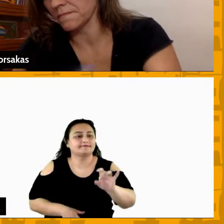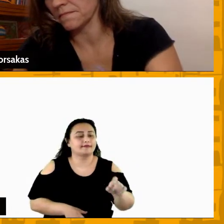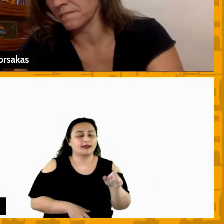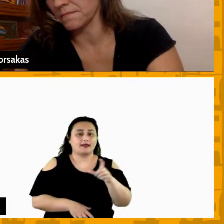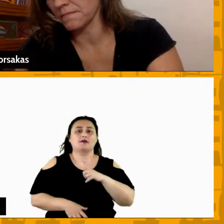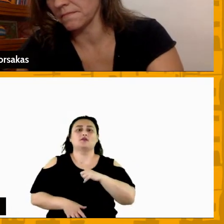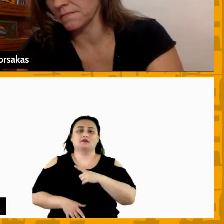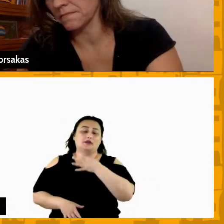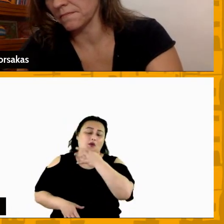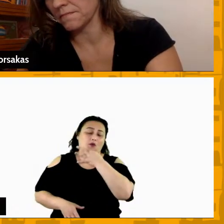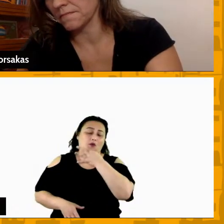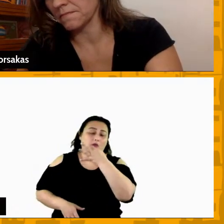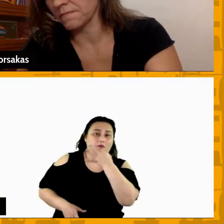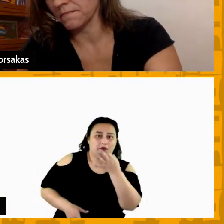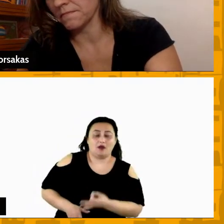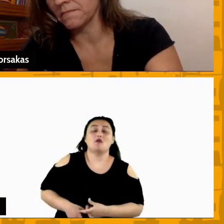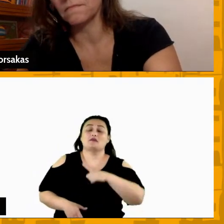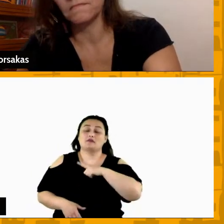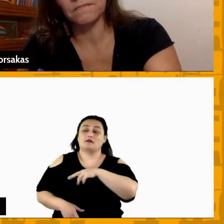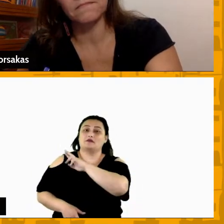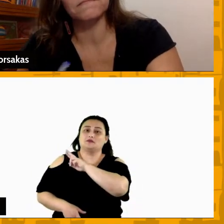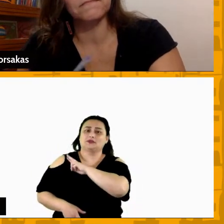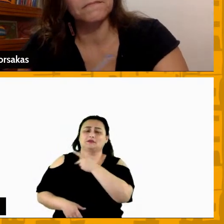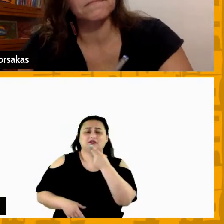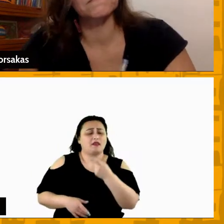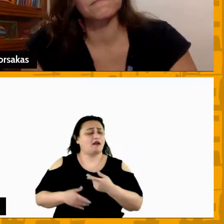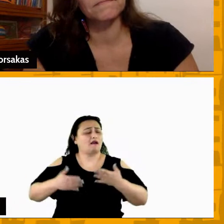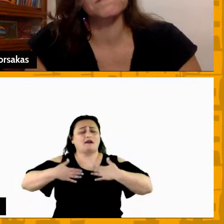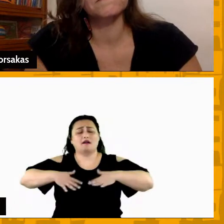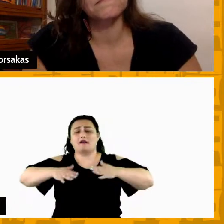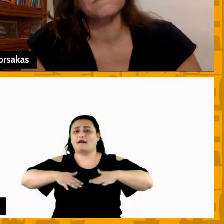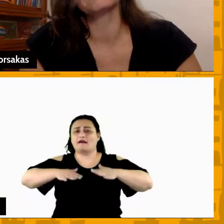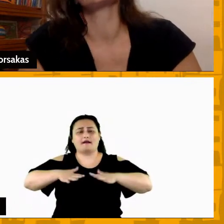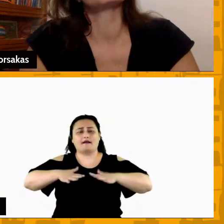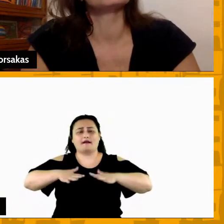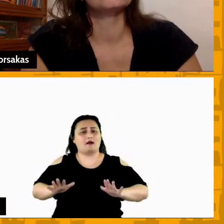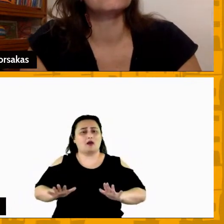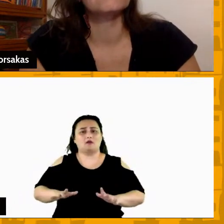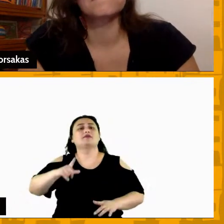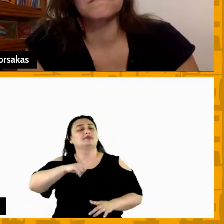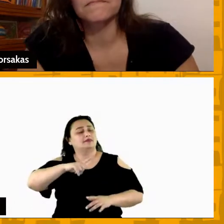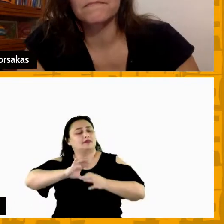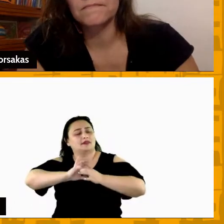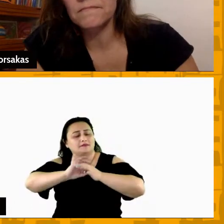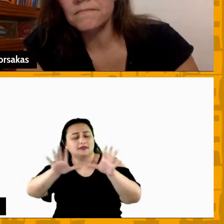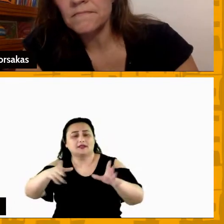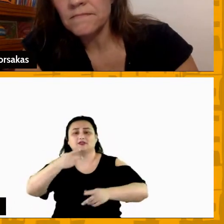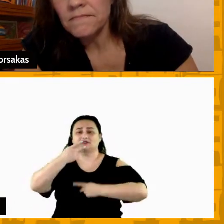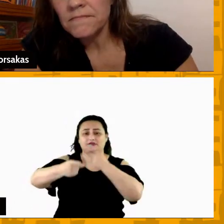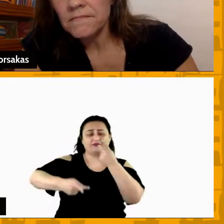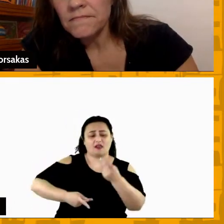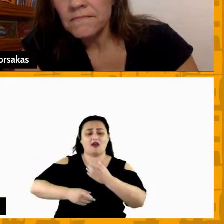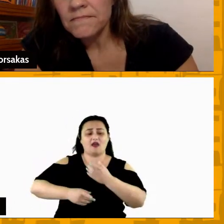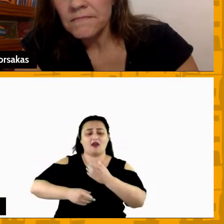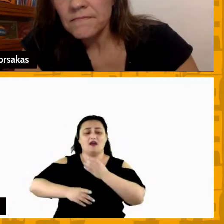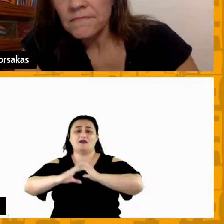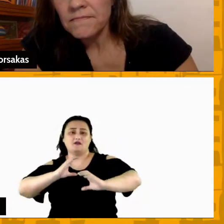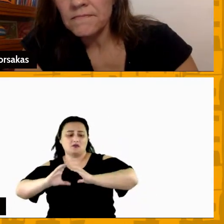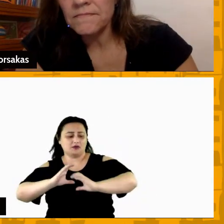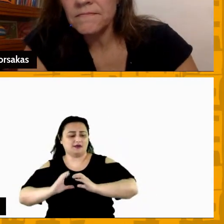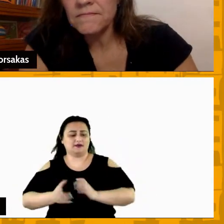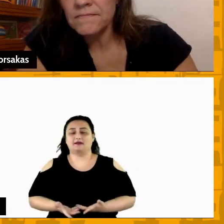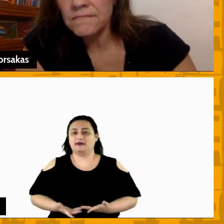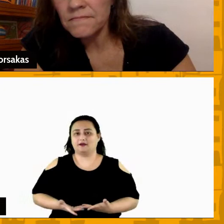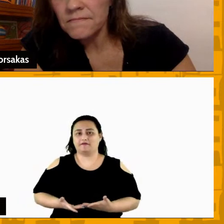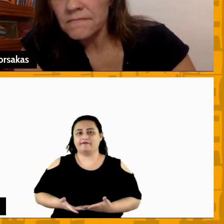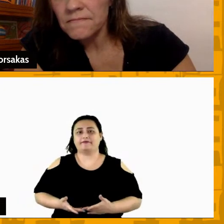exercerem seu papel tranquilos podendo ter abertura de falar e de se comunicar quando passa um pouco do